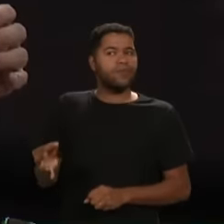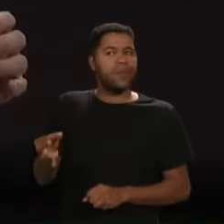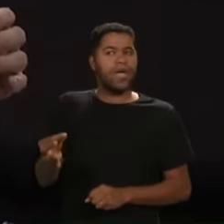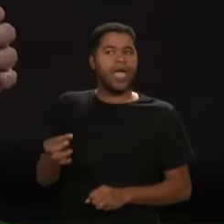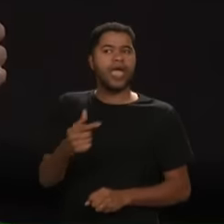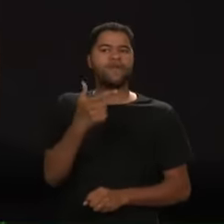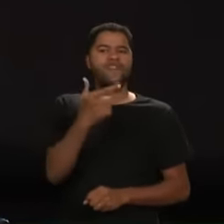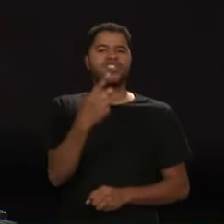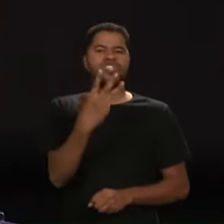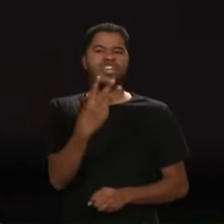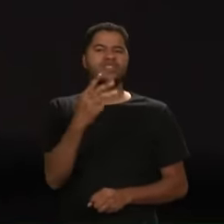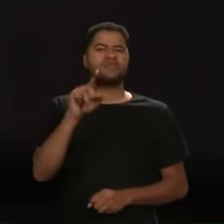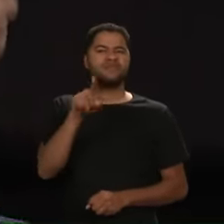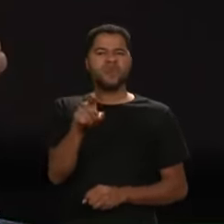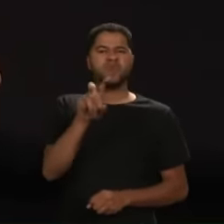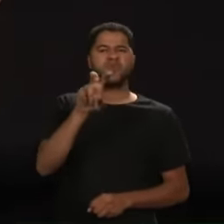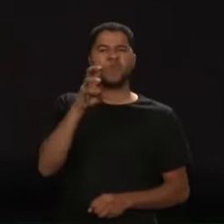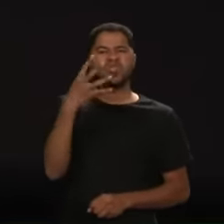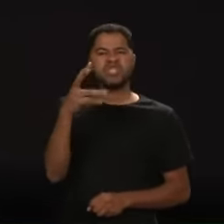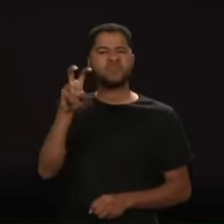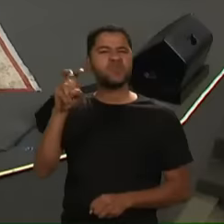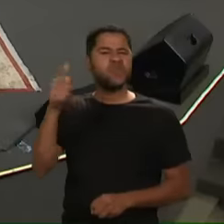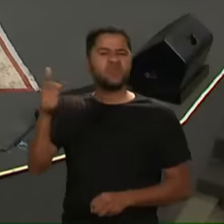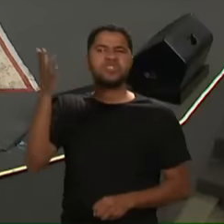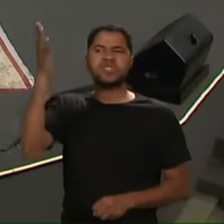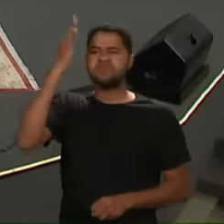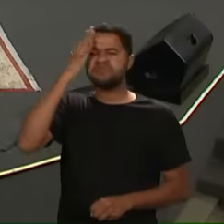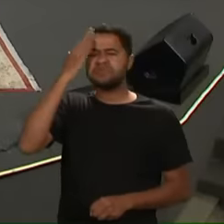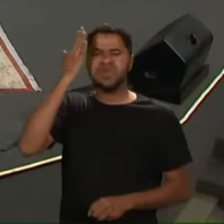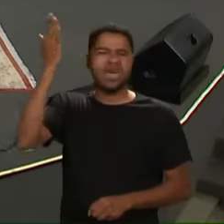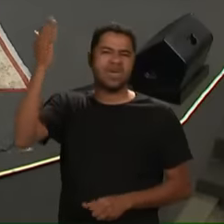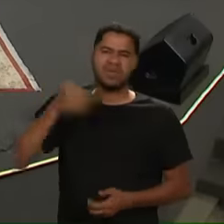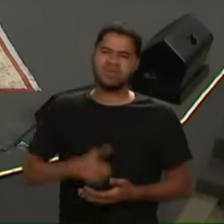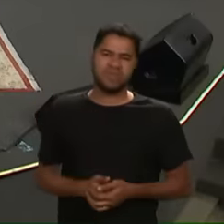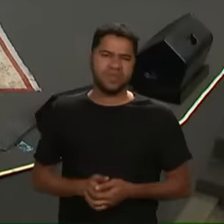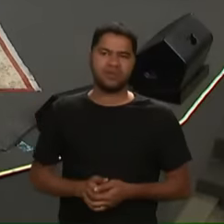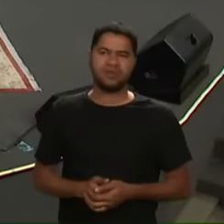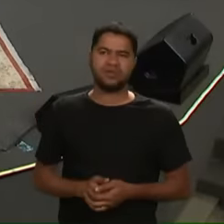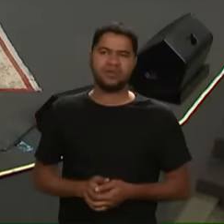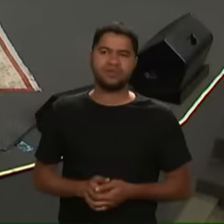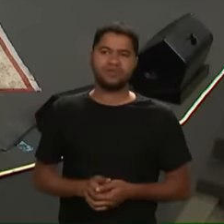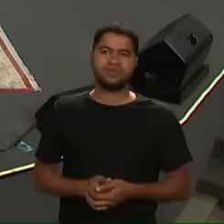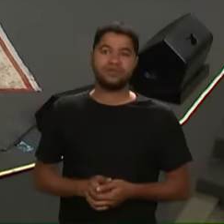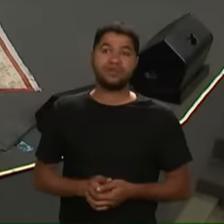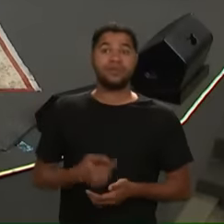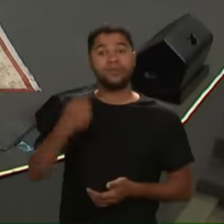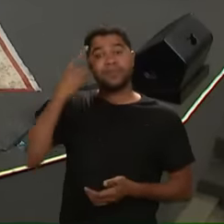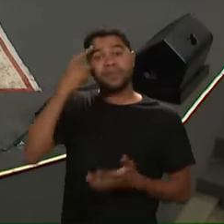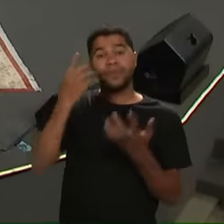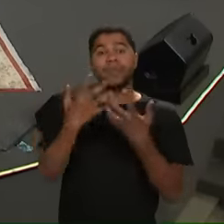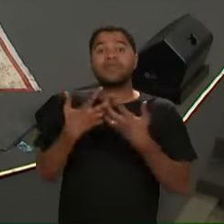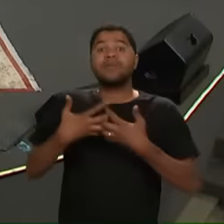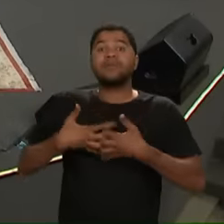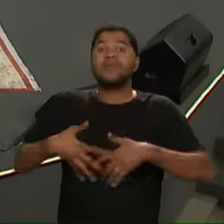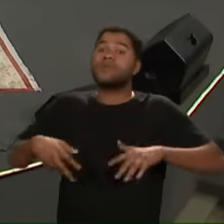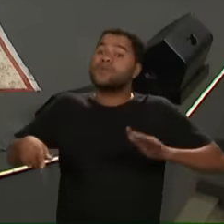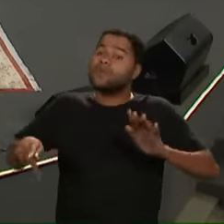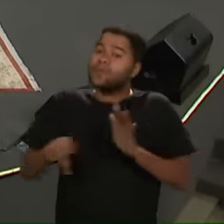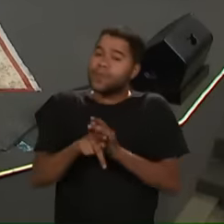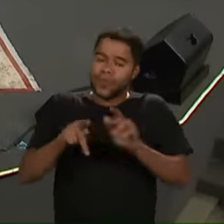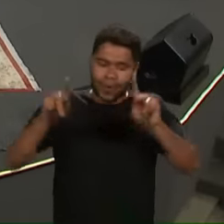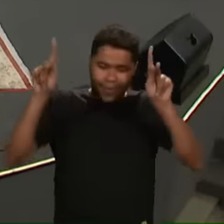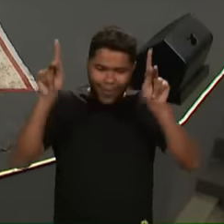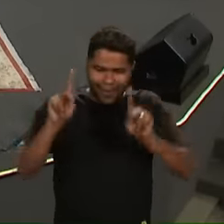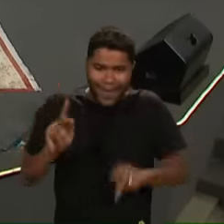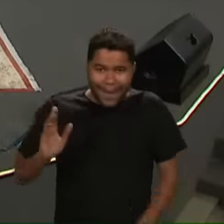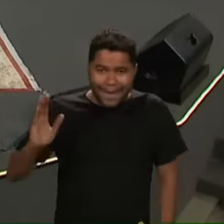23451 Ele sabe Eu é que sei Que pensamento Tenho a vosso respeito E o Senhor Pensamentos De paz